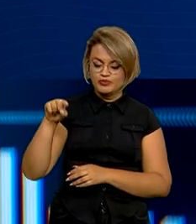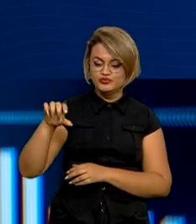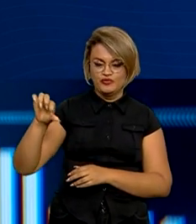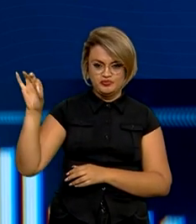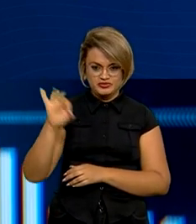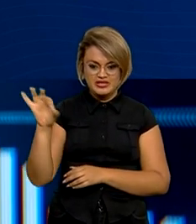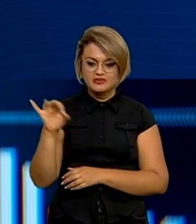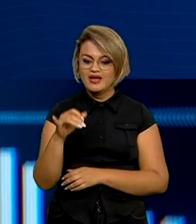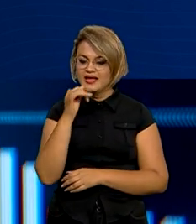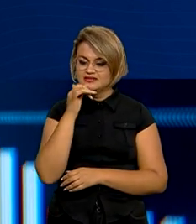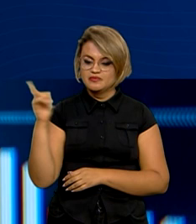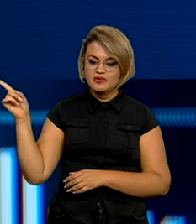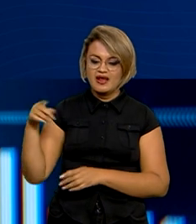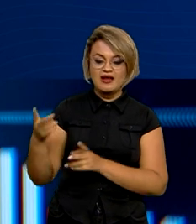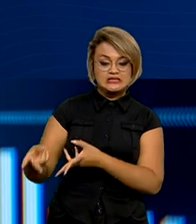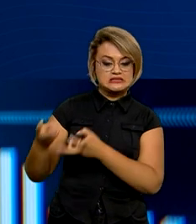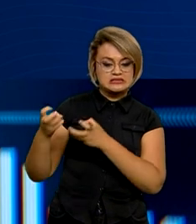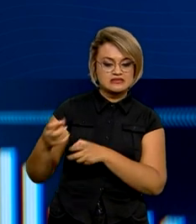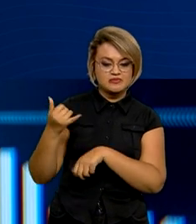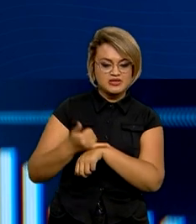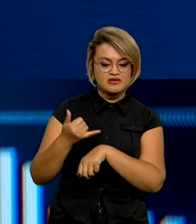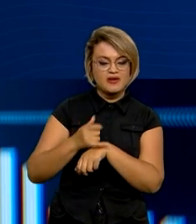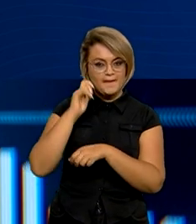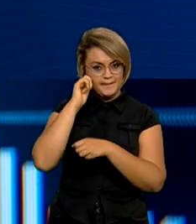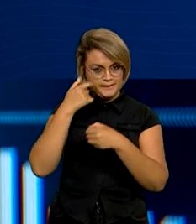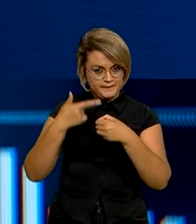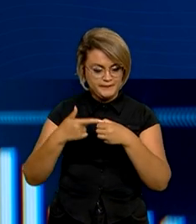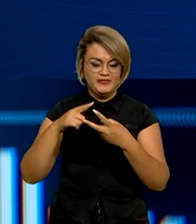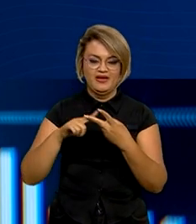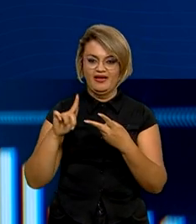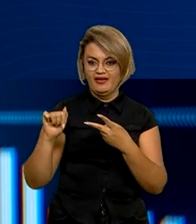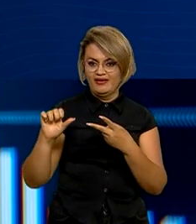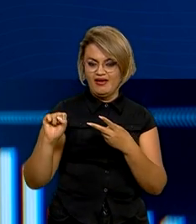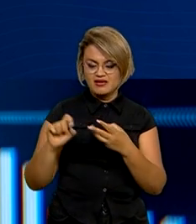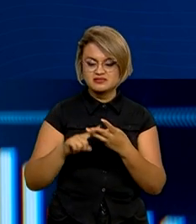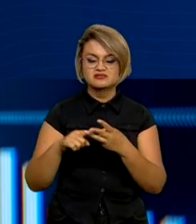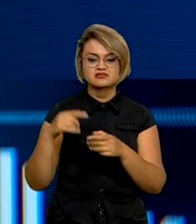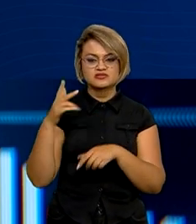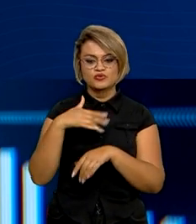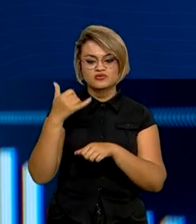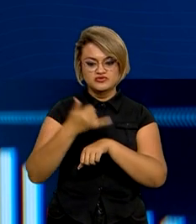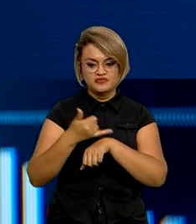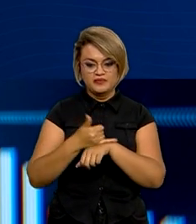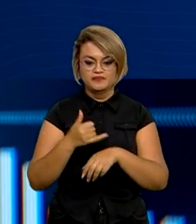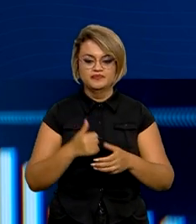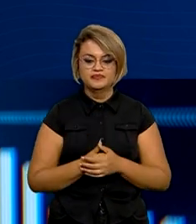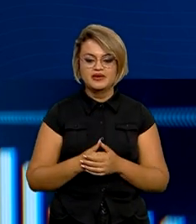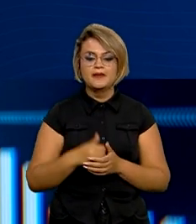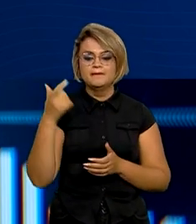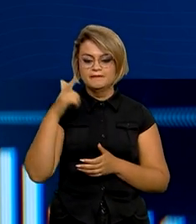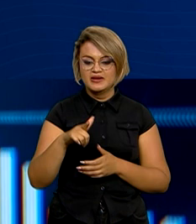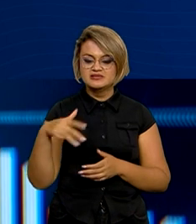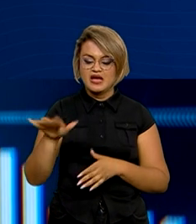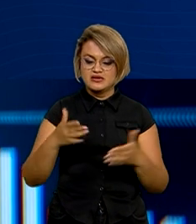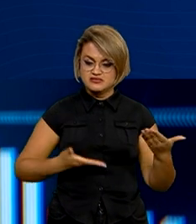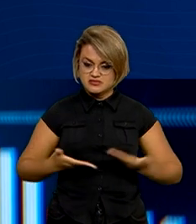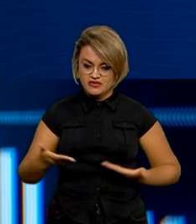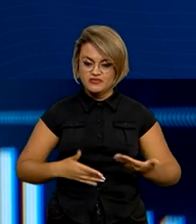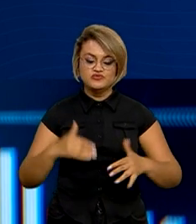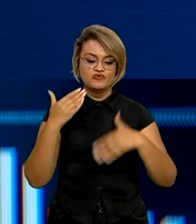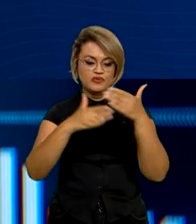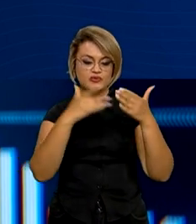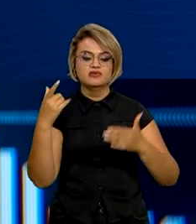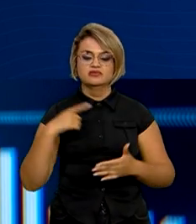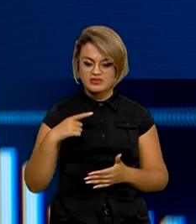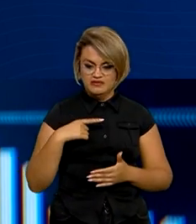para o setor de extração mineral, como petróleo, gás e minério de ferro. Já o setor de serviços teve alta